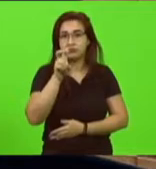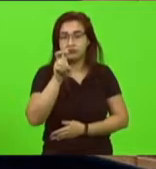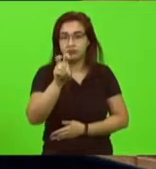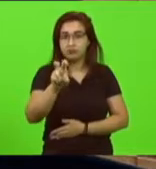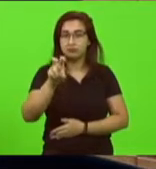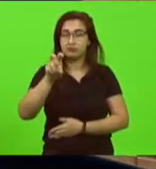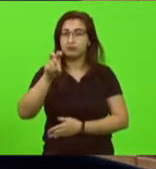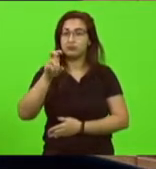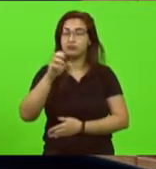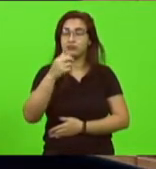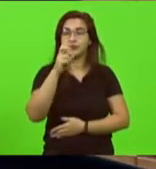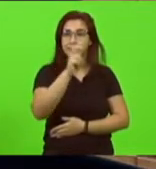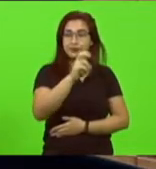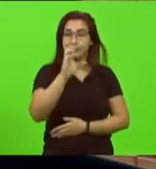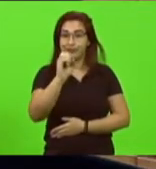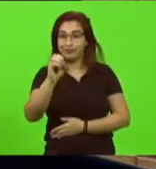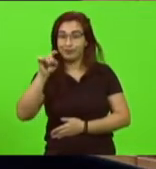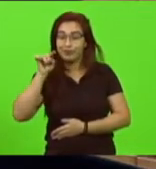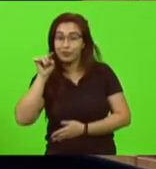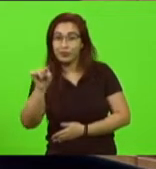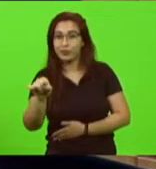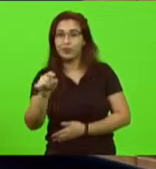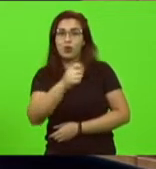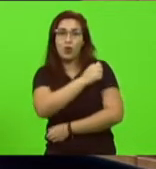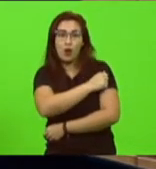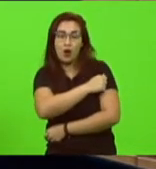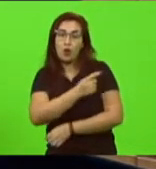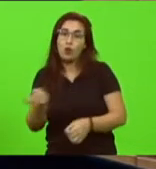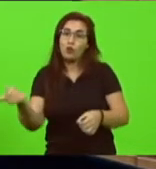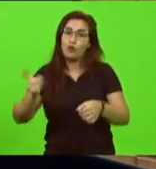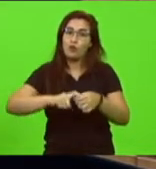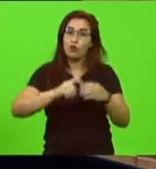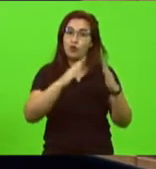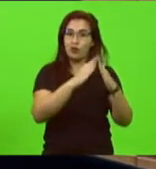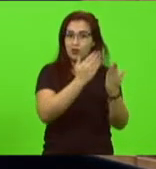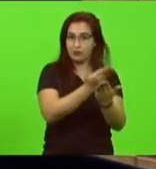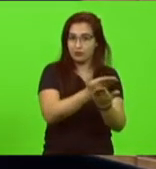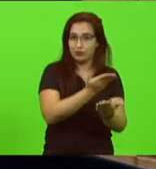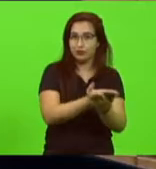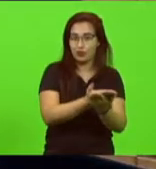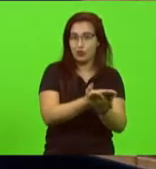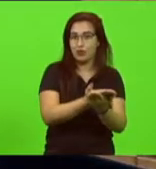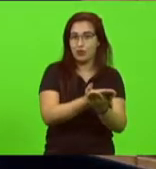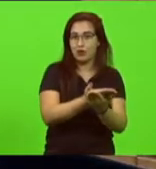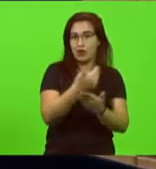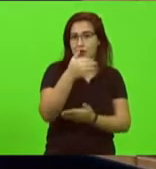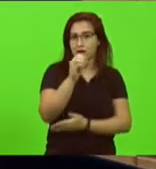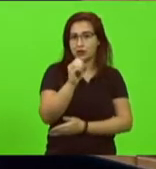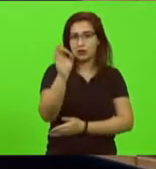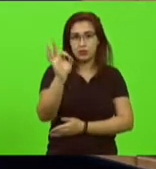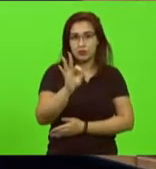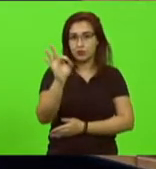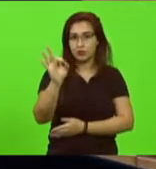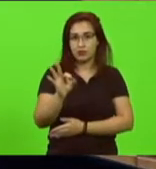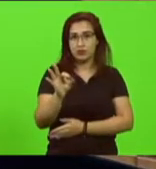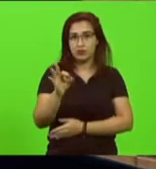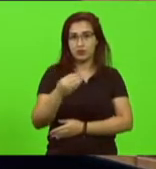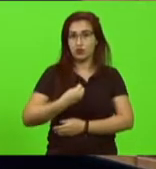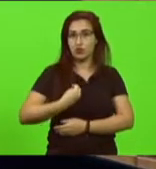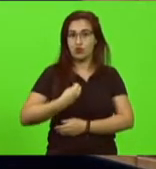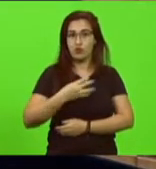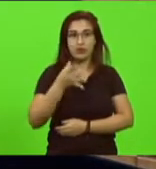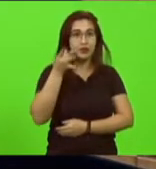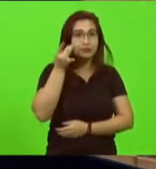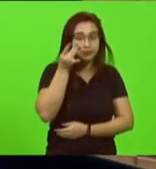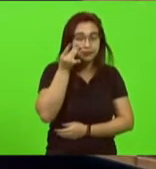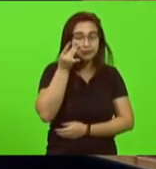alunos retornaram as salas de aula que voltam 100% de forma presencial e nesse período em que